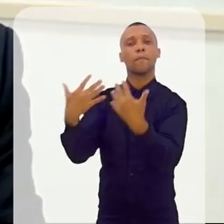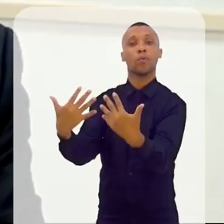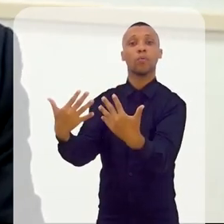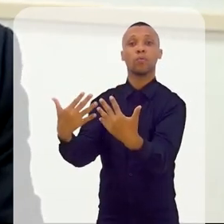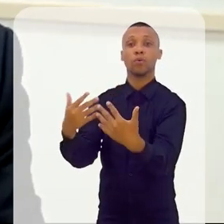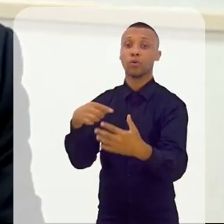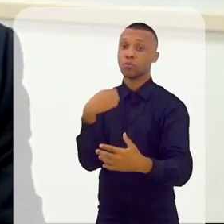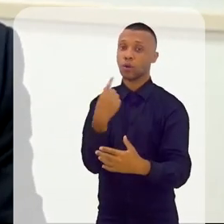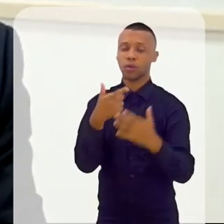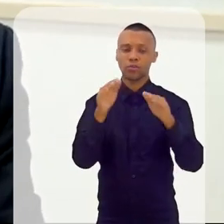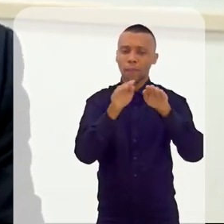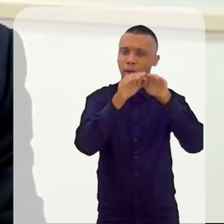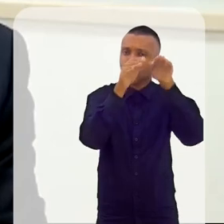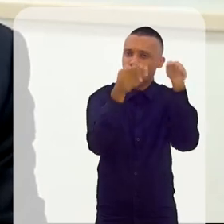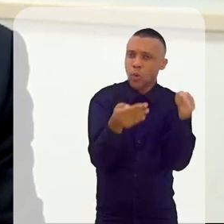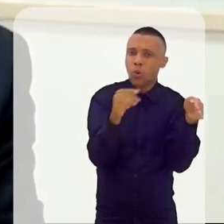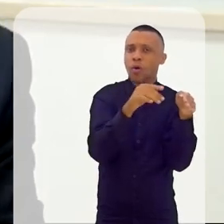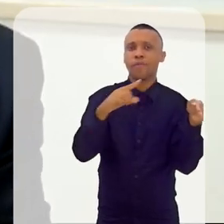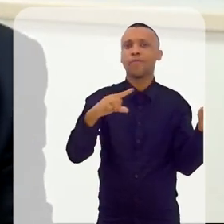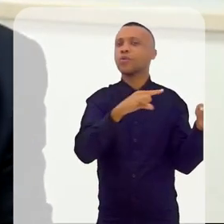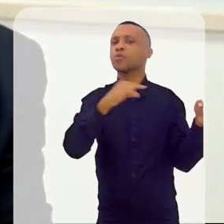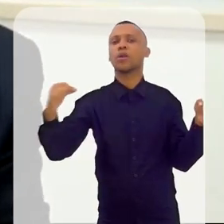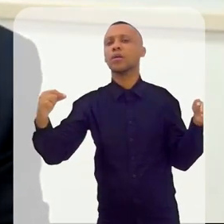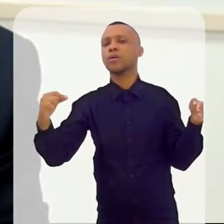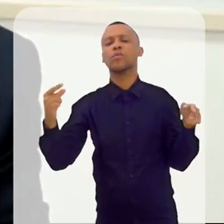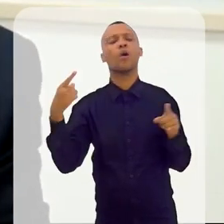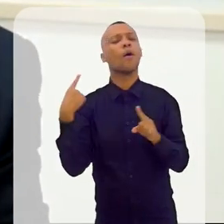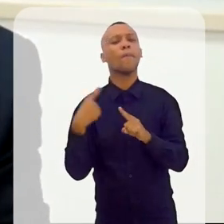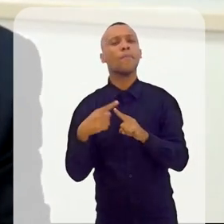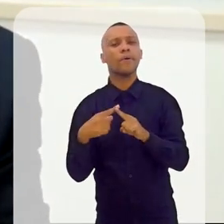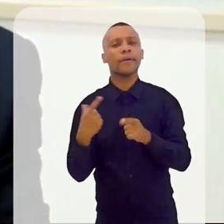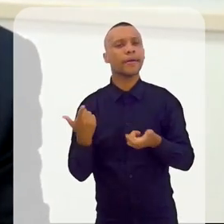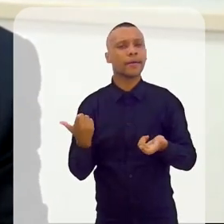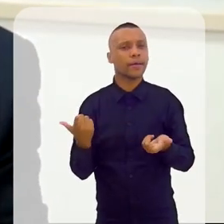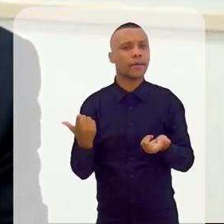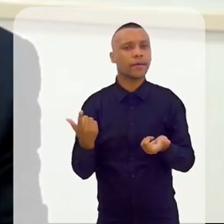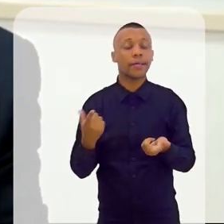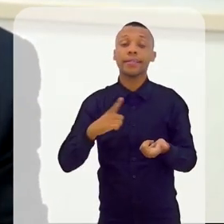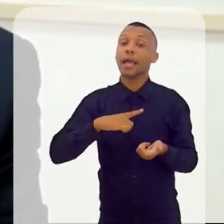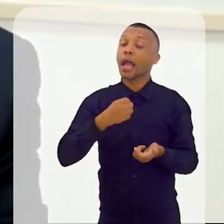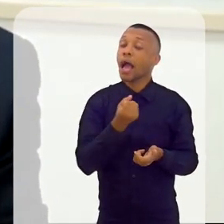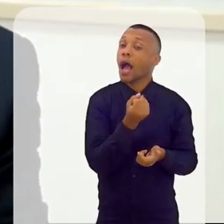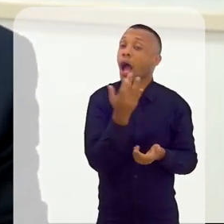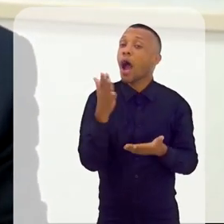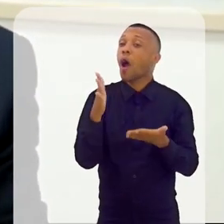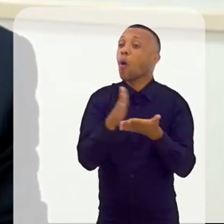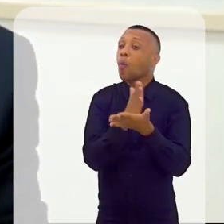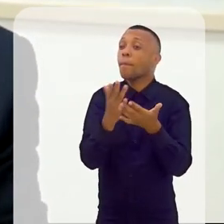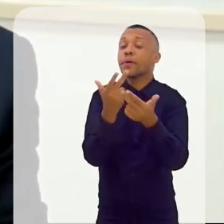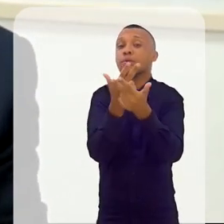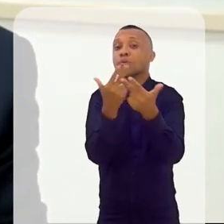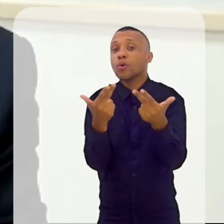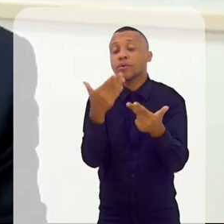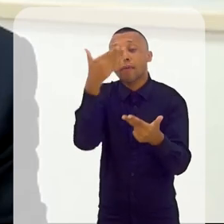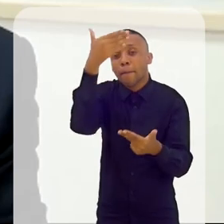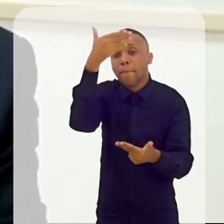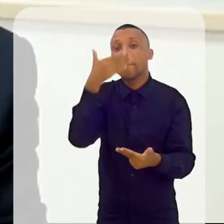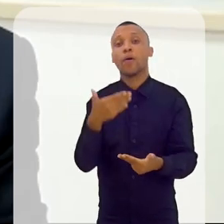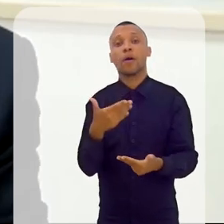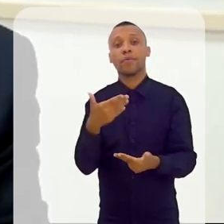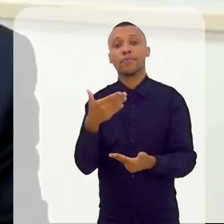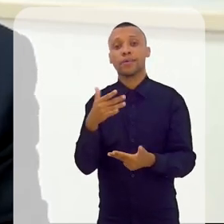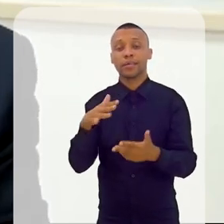prédio foi escolhido. Agora, por que o nosso prédio foi escolhido? Tem algumas coisas, algumas